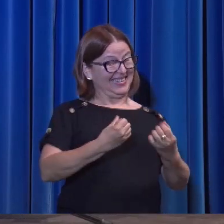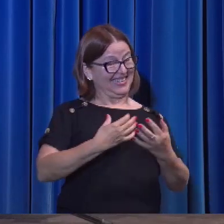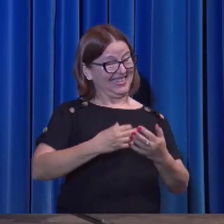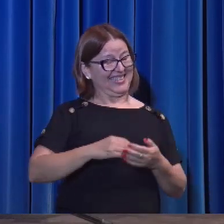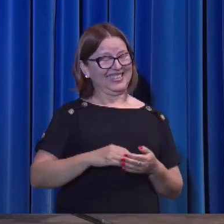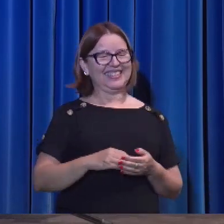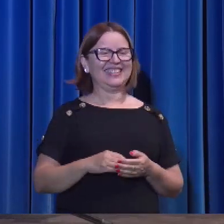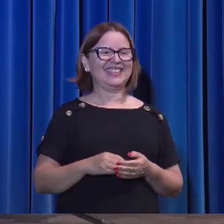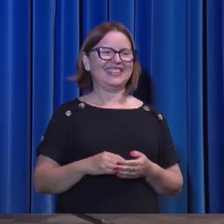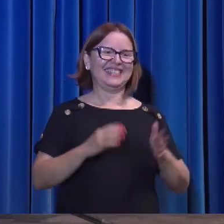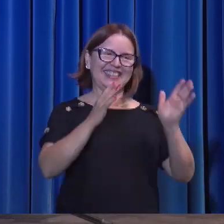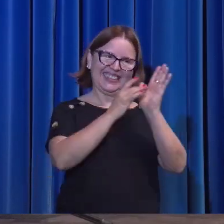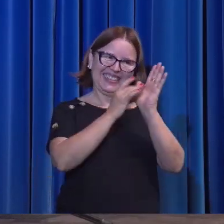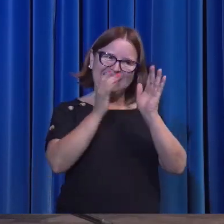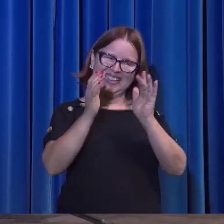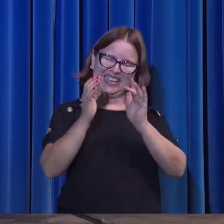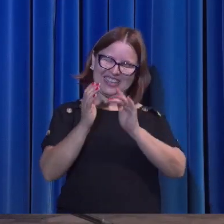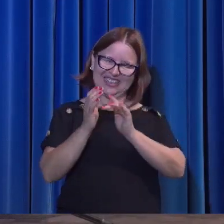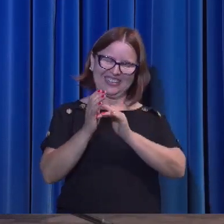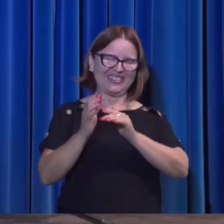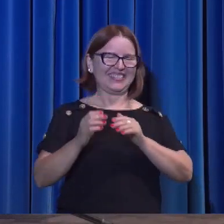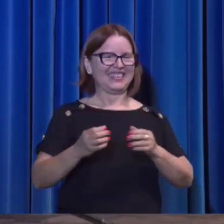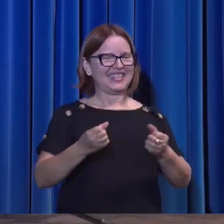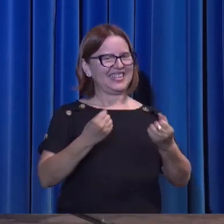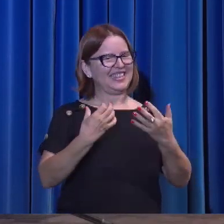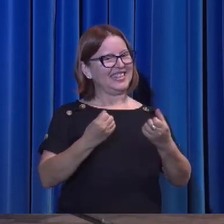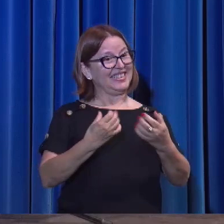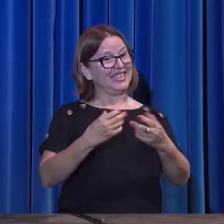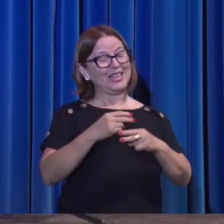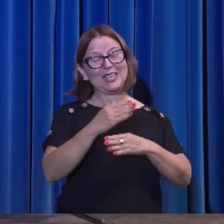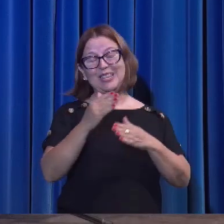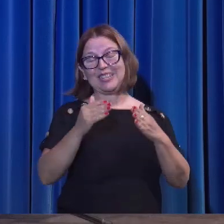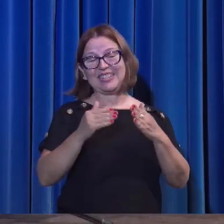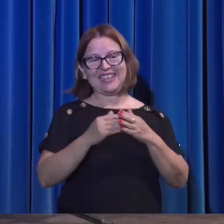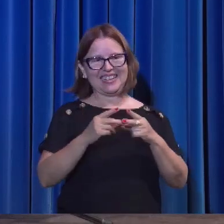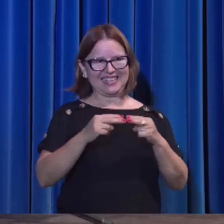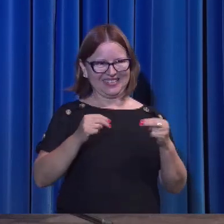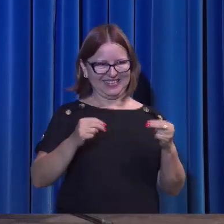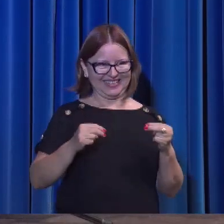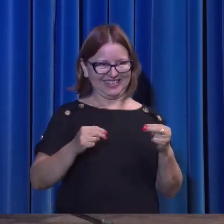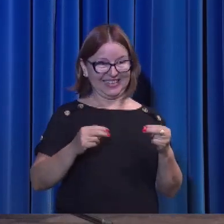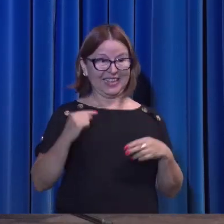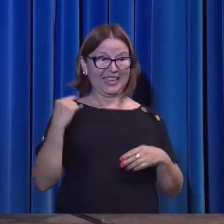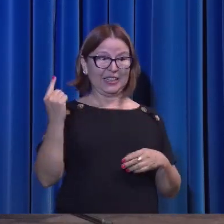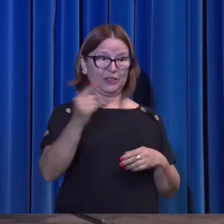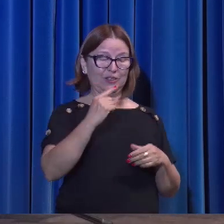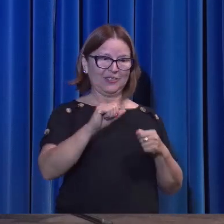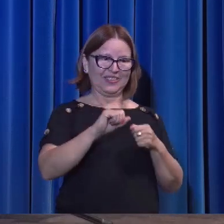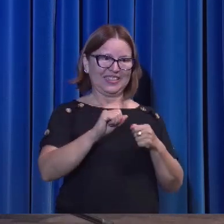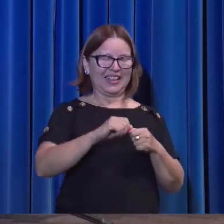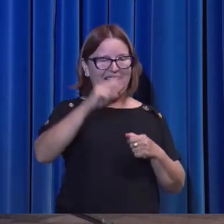respeito de Jesus, ele vai nos ensinar todas as coisas e nos fazer lembrar